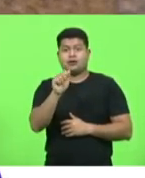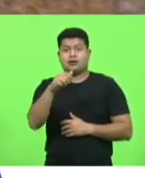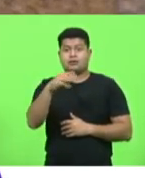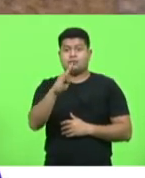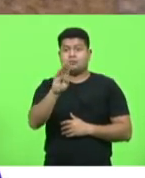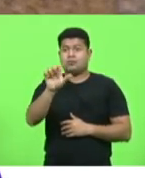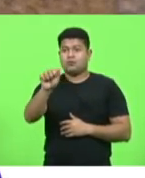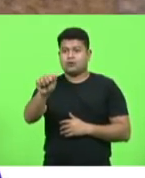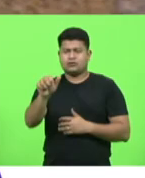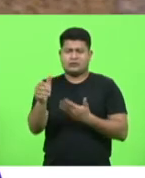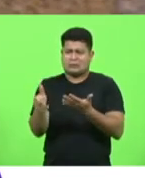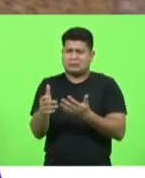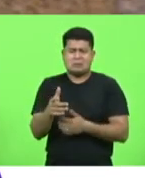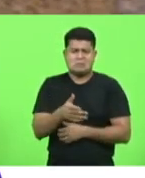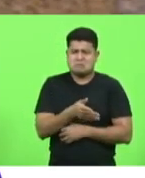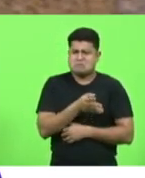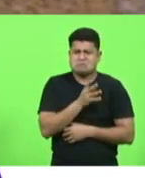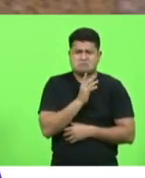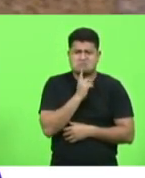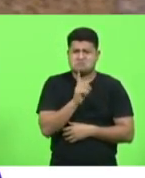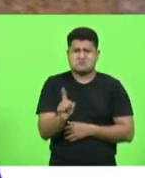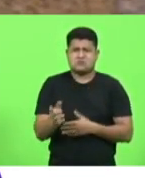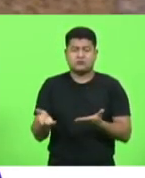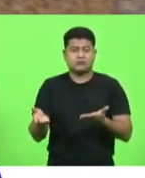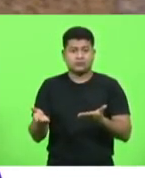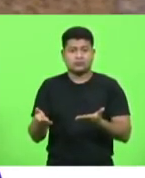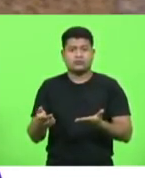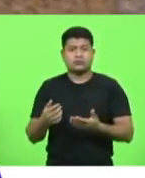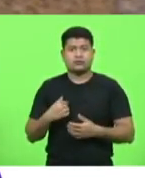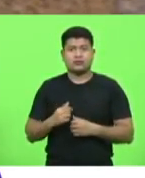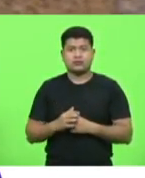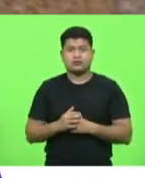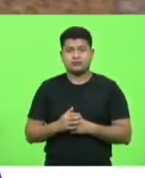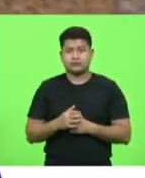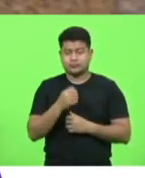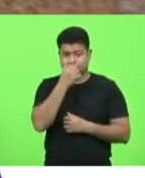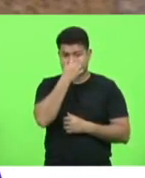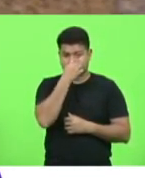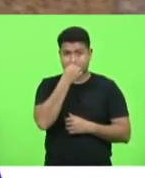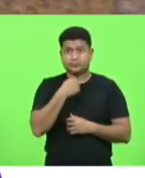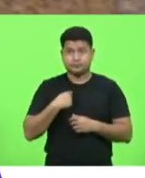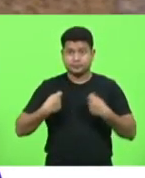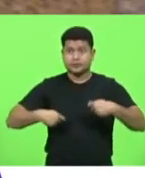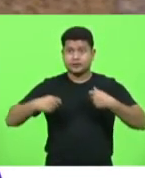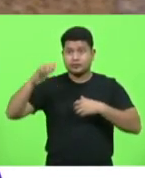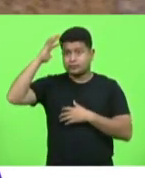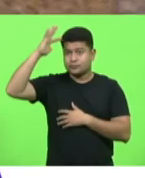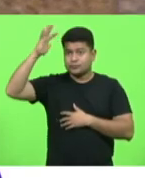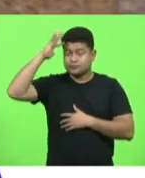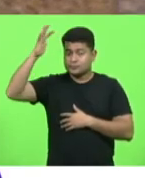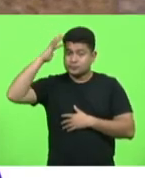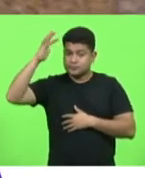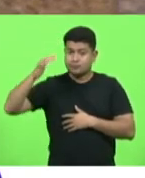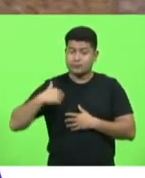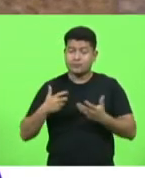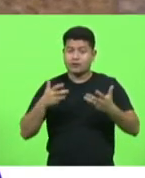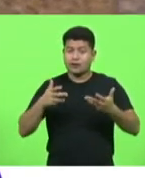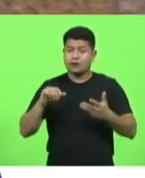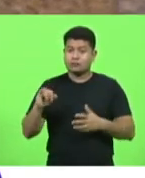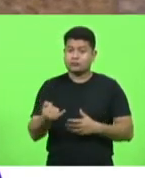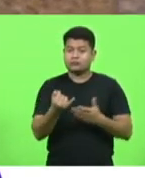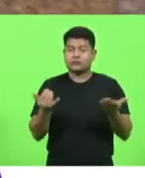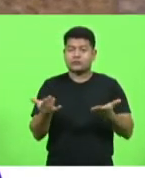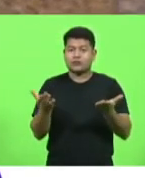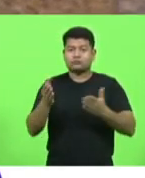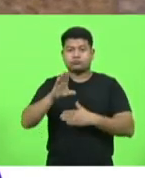tá isso que vocês vão isso que vocês vão enfrentar então pensem nisso eu quero aproveitar esse espaço aqui para